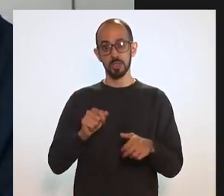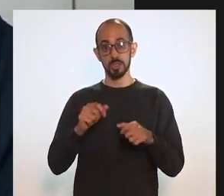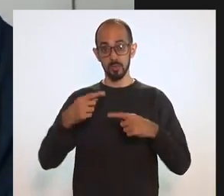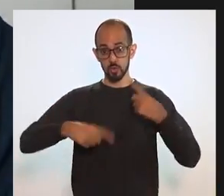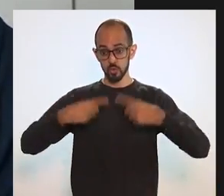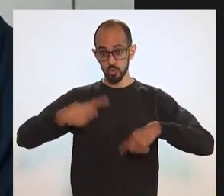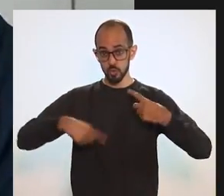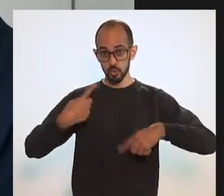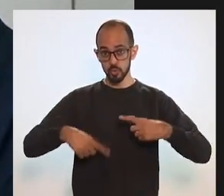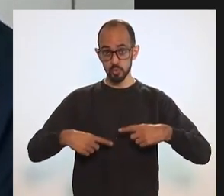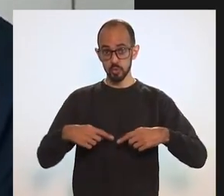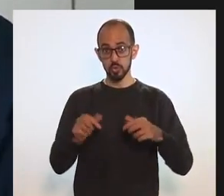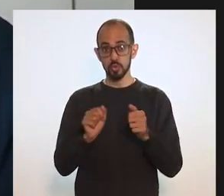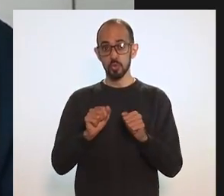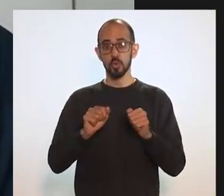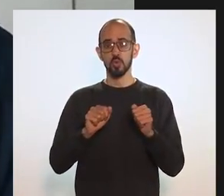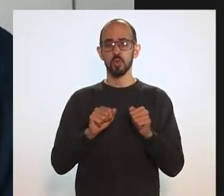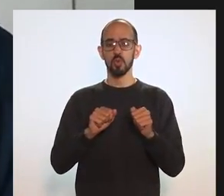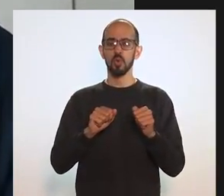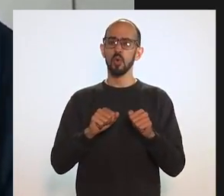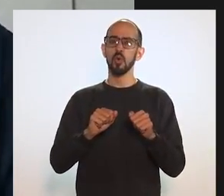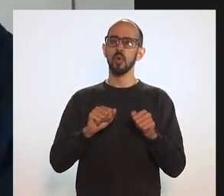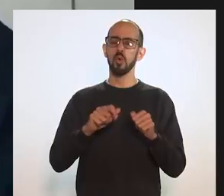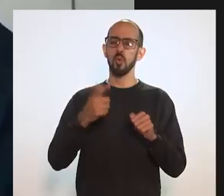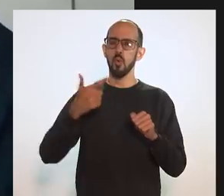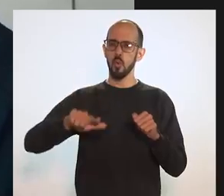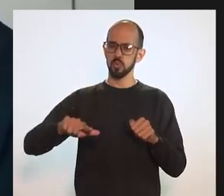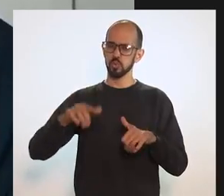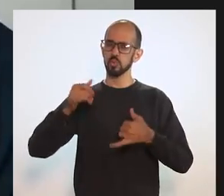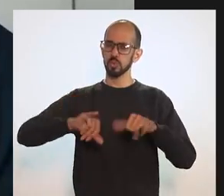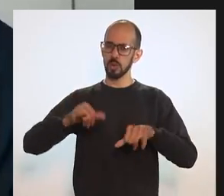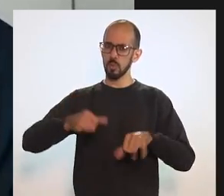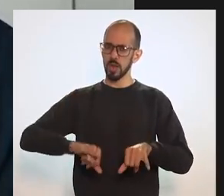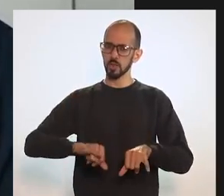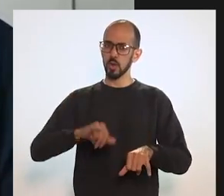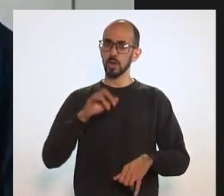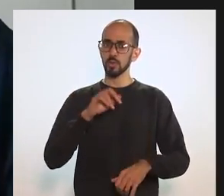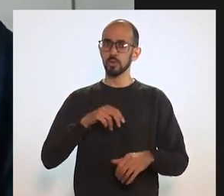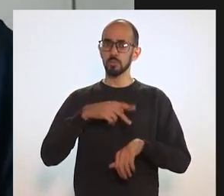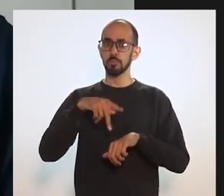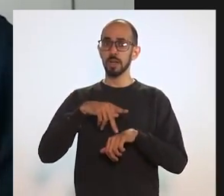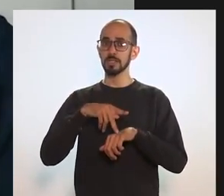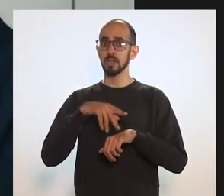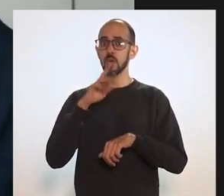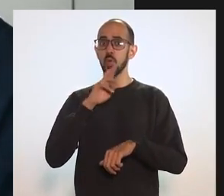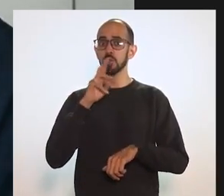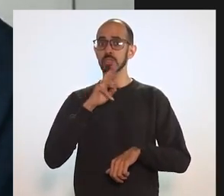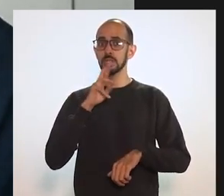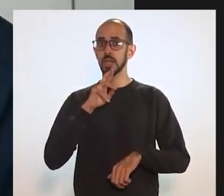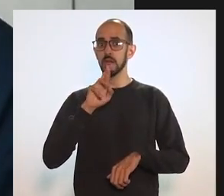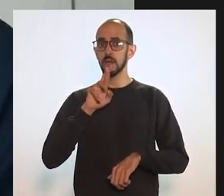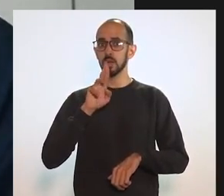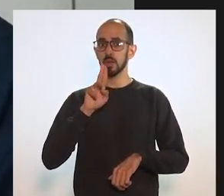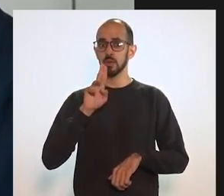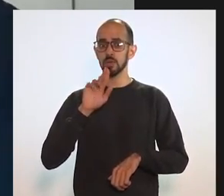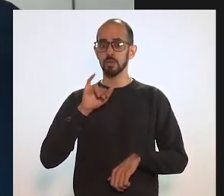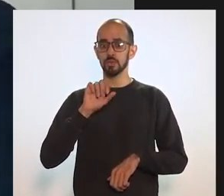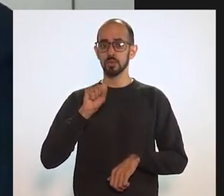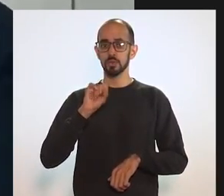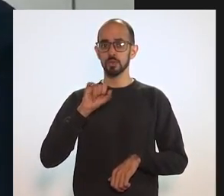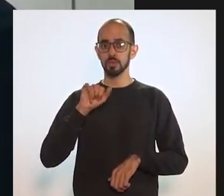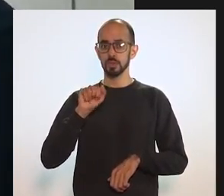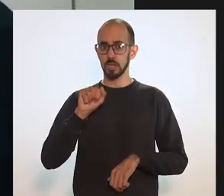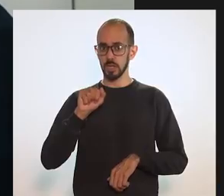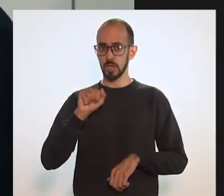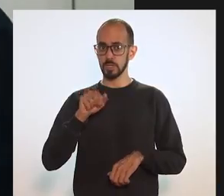discutindo com o Gamalé, que produz a Sputnik V, o laboratório russo. O governo federal foi e fechou um